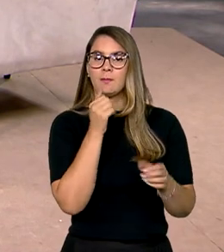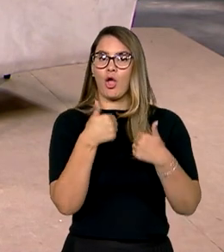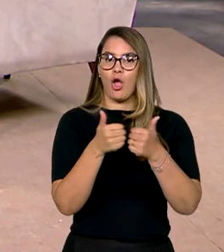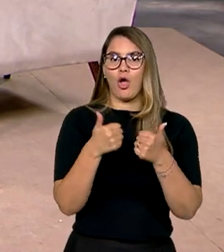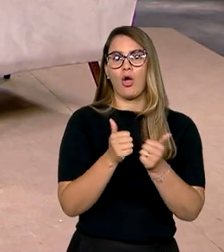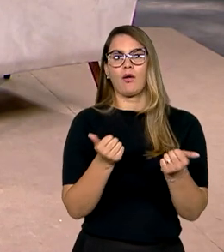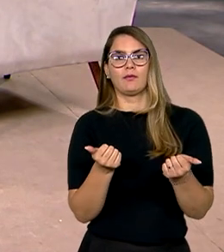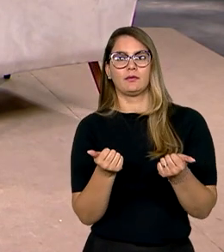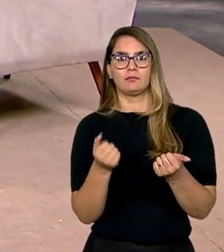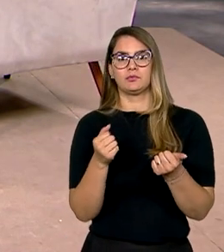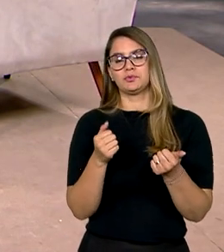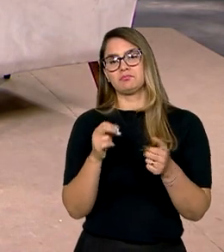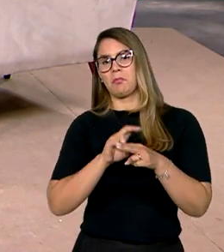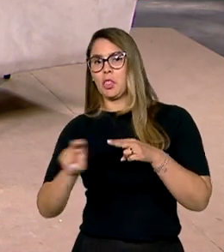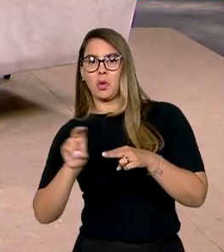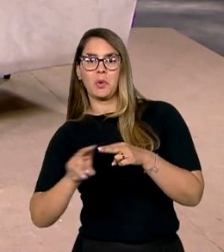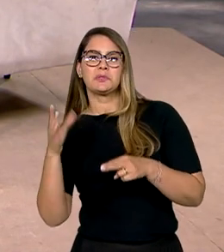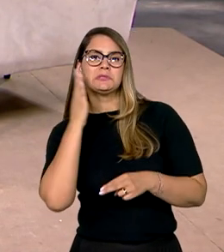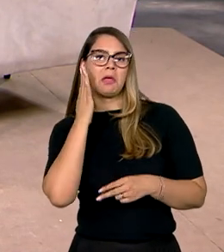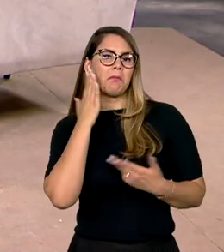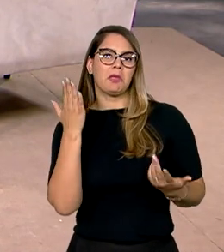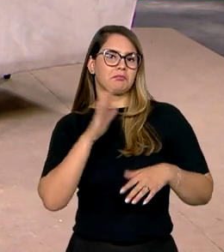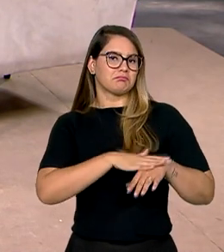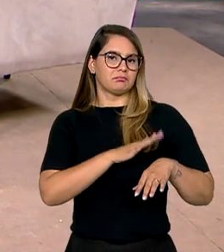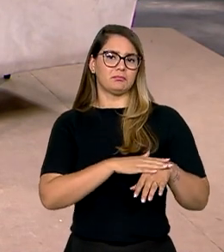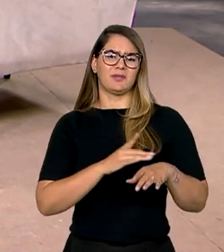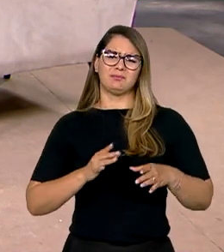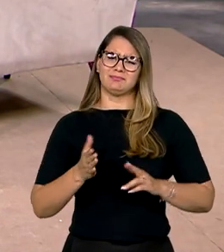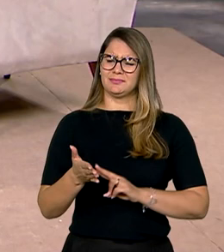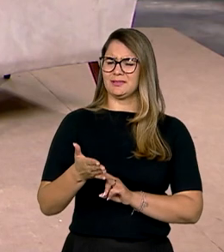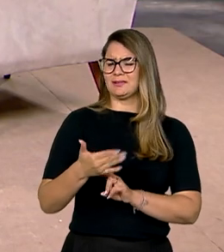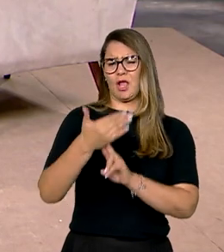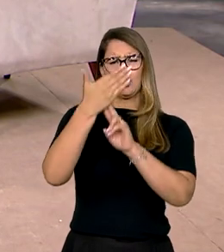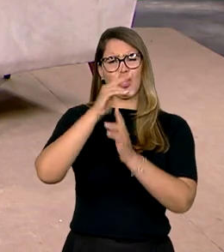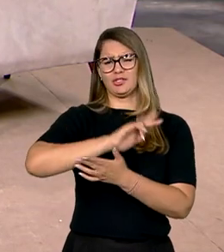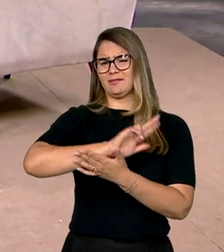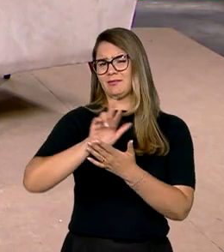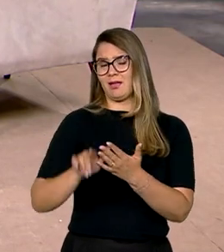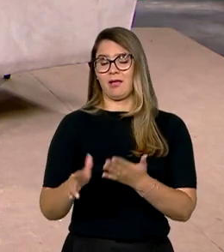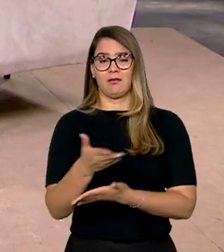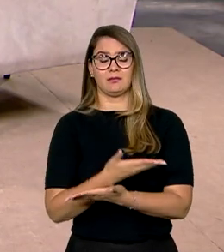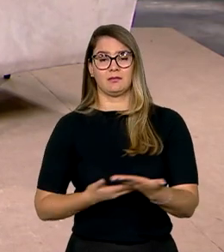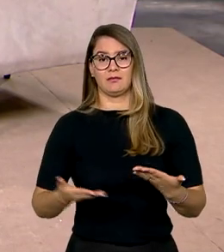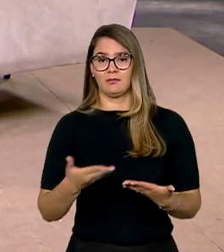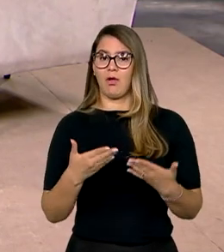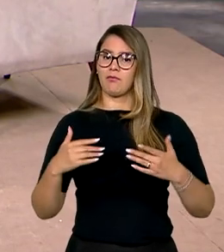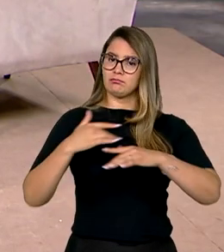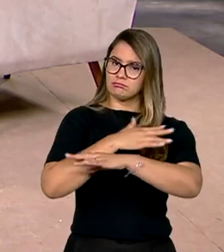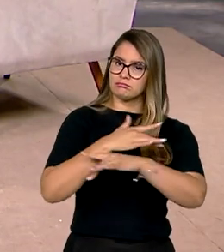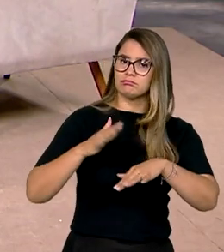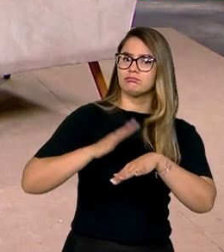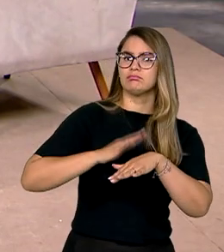ônibus, numa parada do metrô. Então, são várias tecnologias que envolvem, né, essa mobilidade,